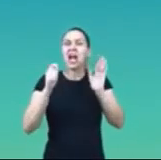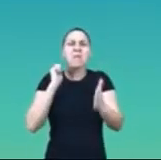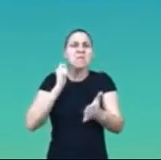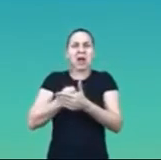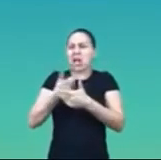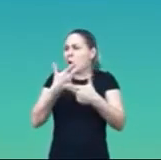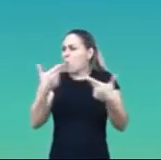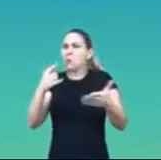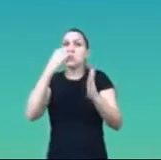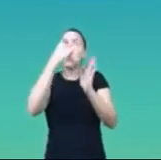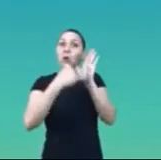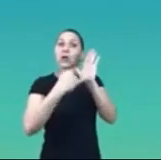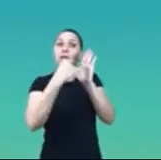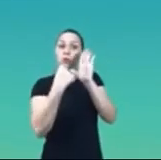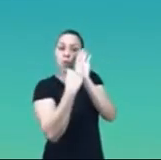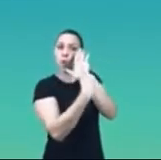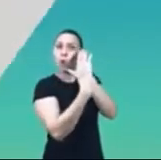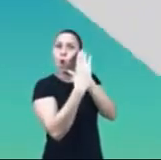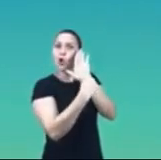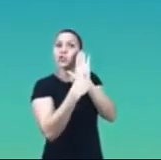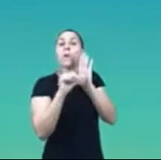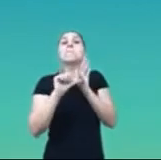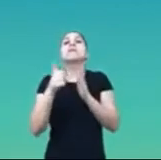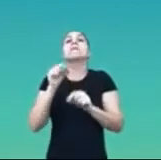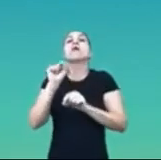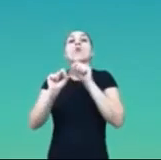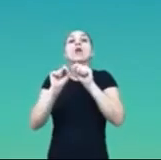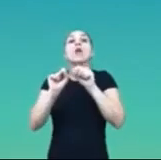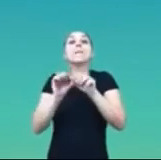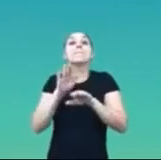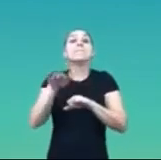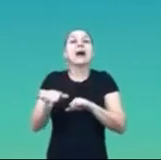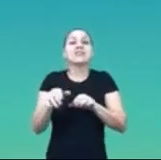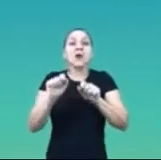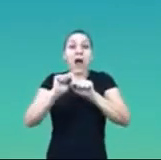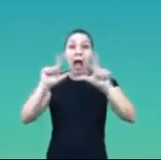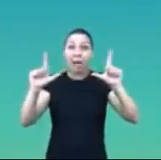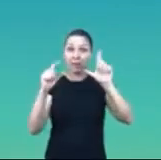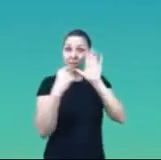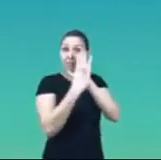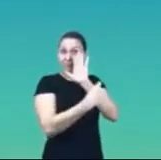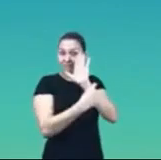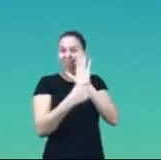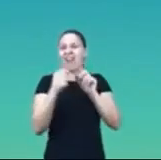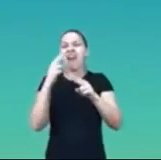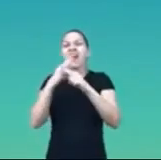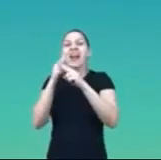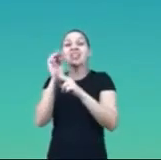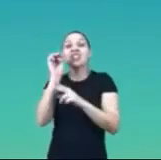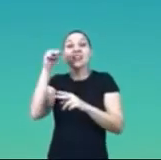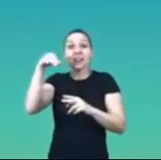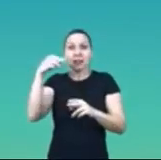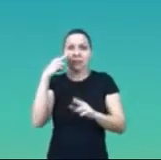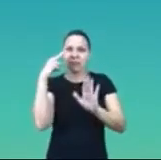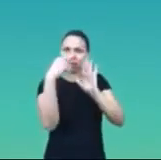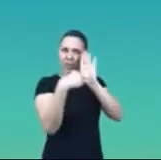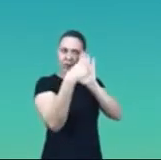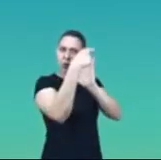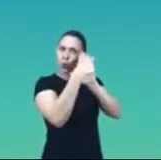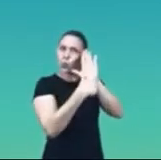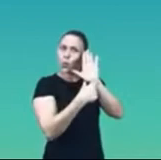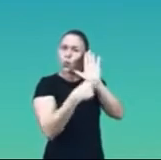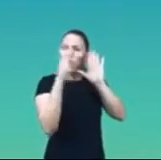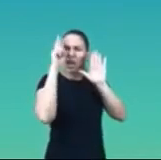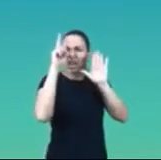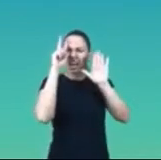pagar qualquer boleto com código de barras. O primeiro passo é abrir o seu aplicativo Caixa Tem. Tá vendo essa tela aí do Caixa Tem?